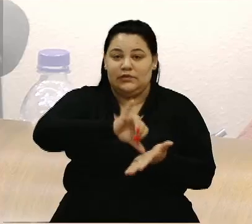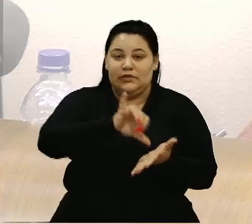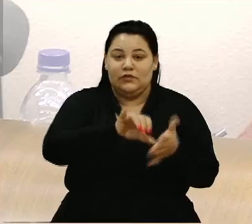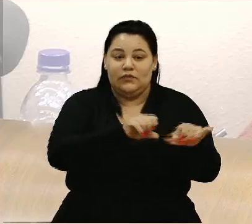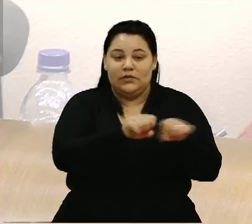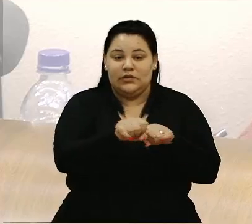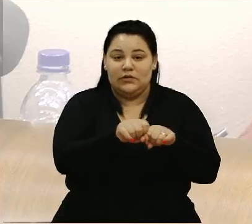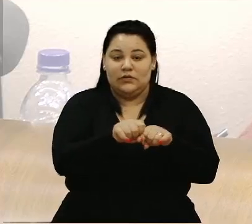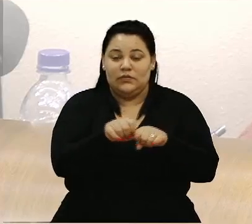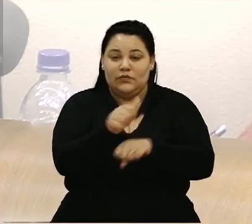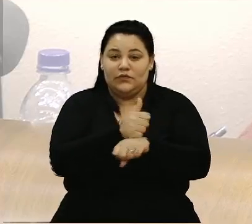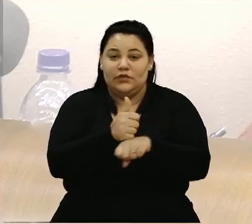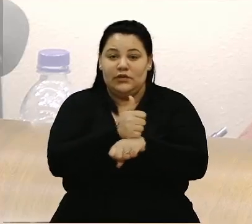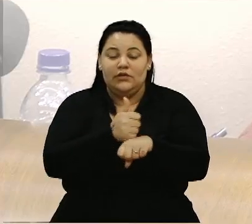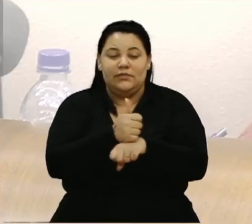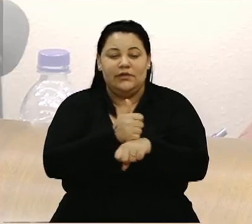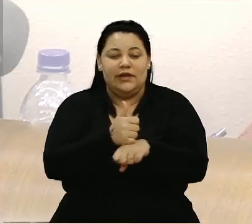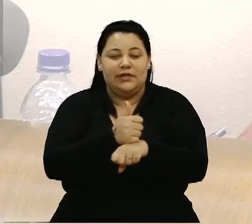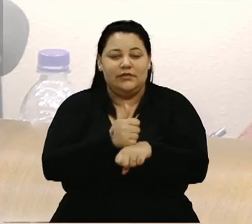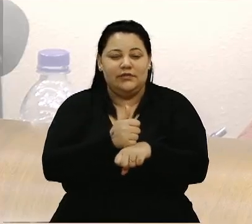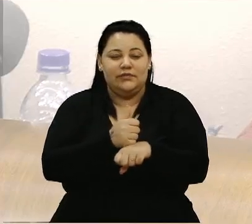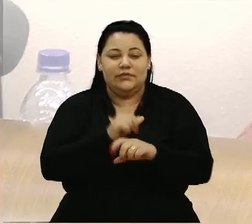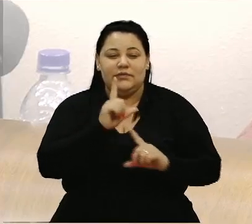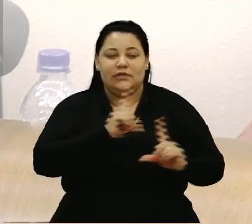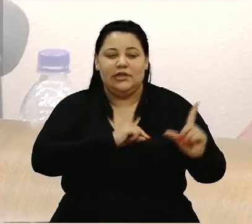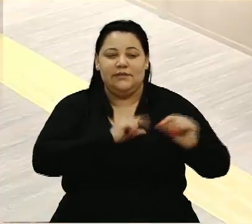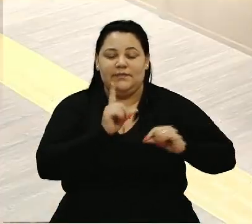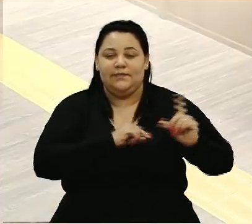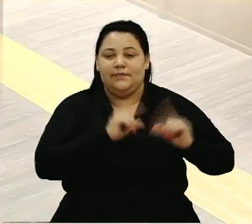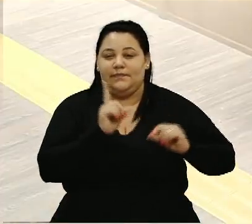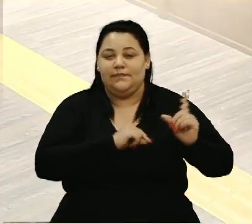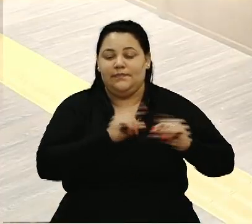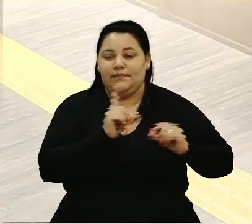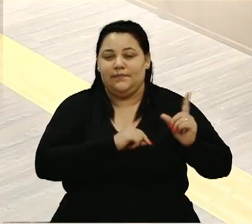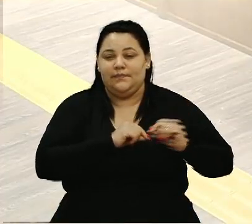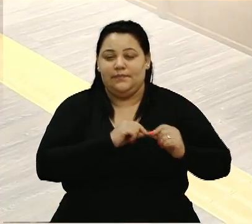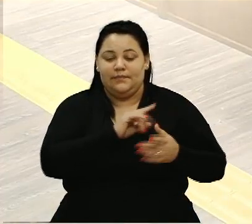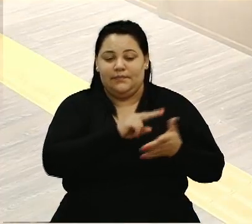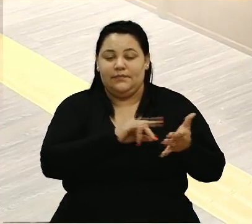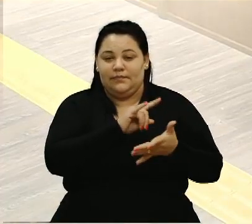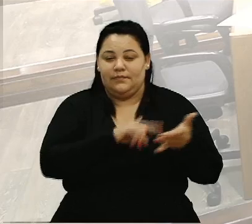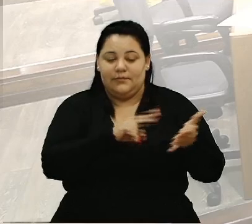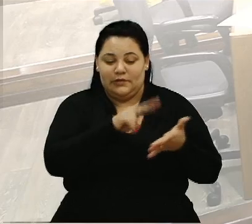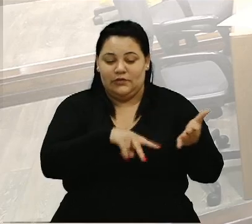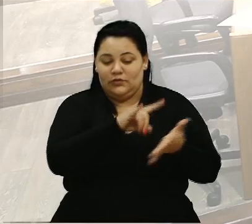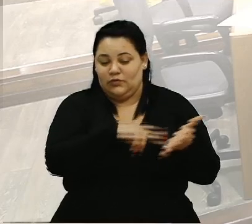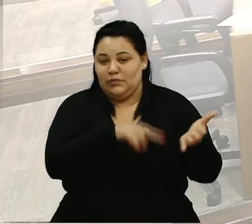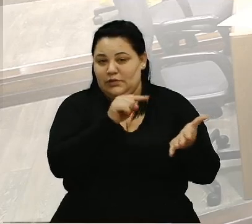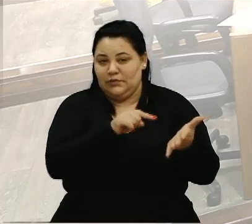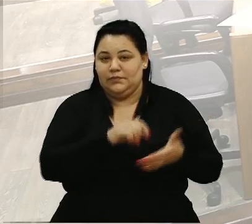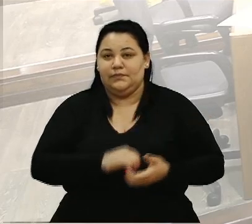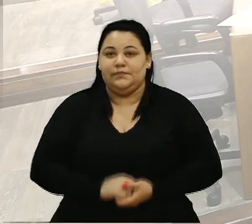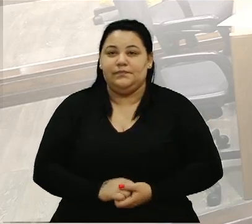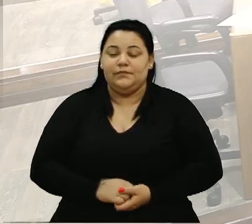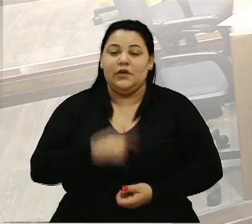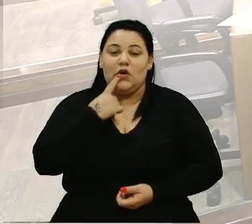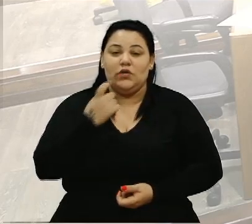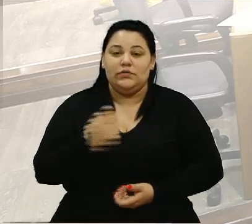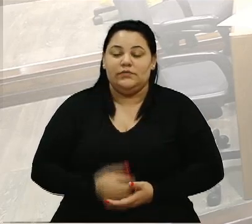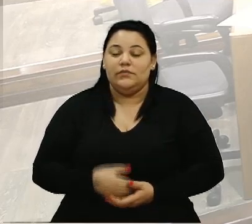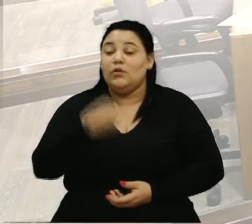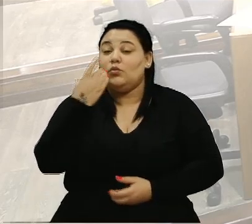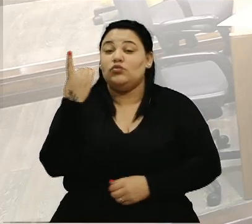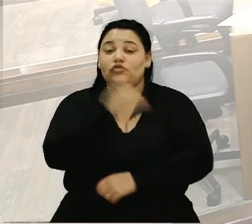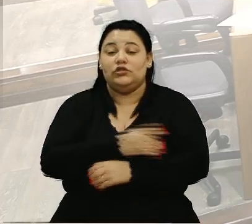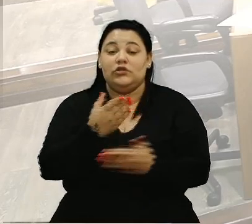do CFPM, com a palavra autora para a leitura do requerimento. Bom dia a todos e